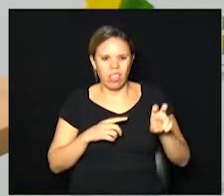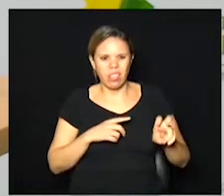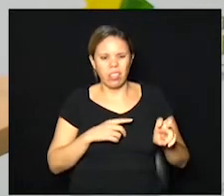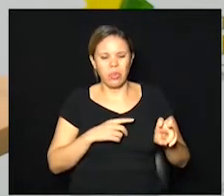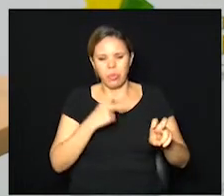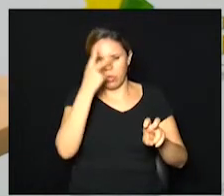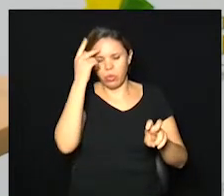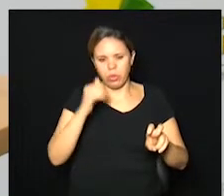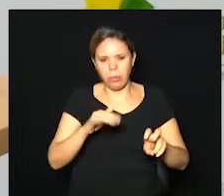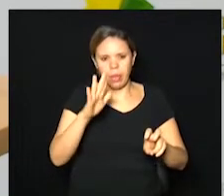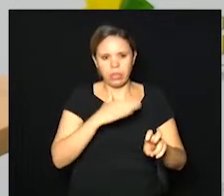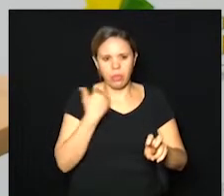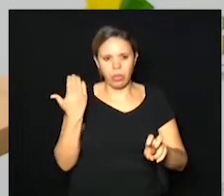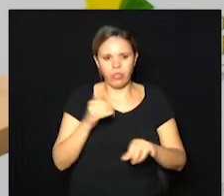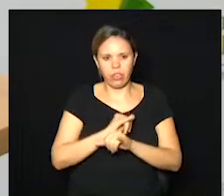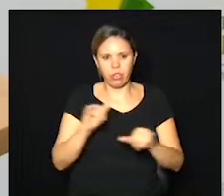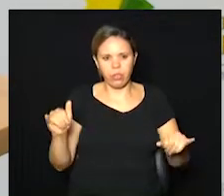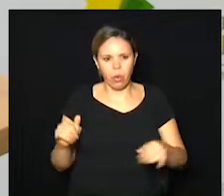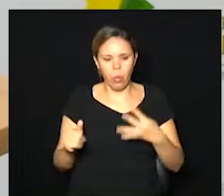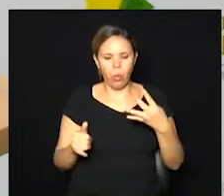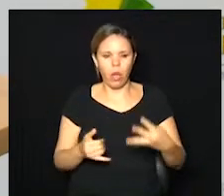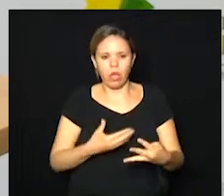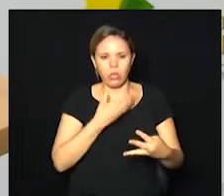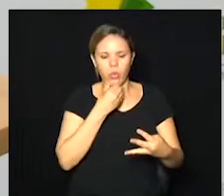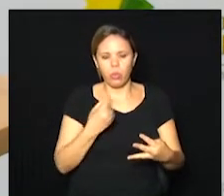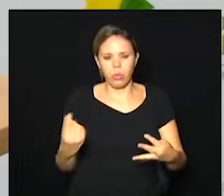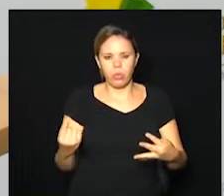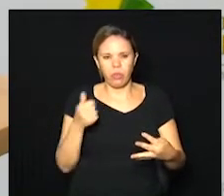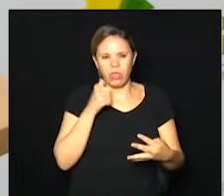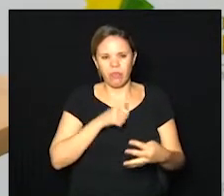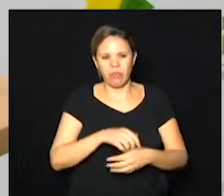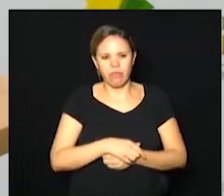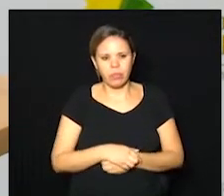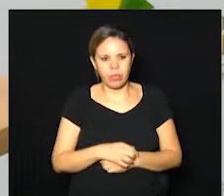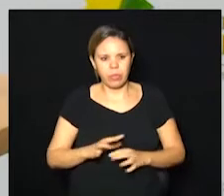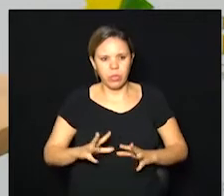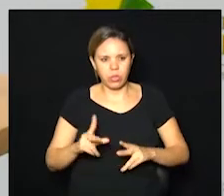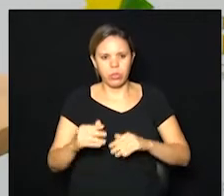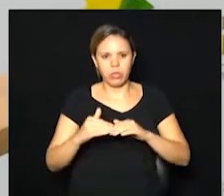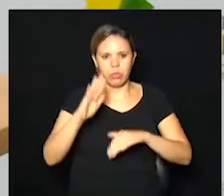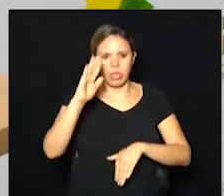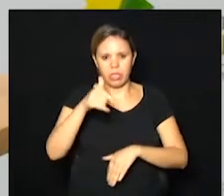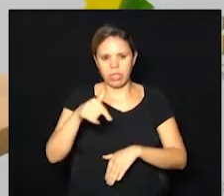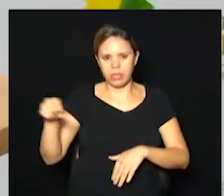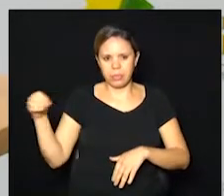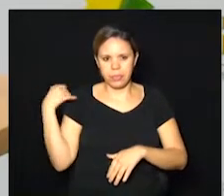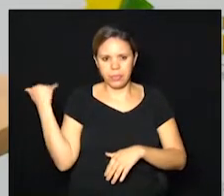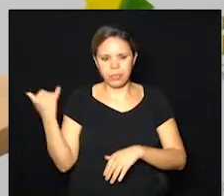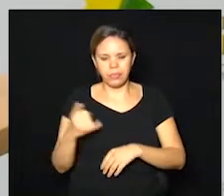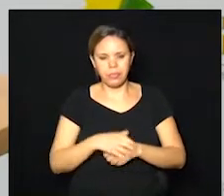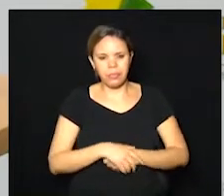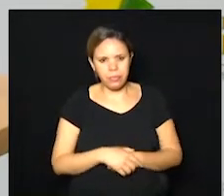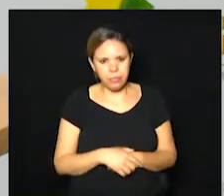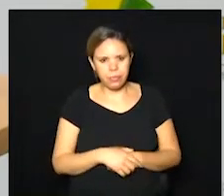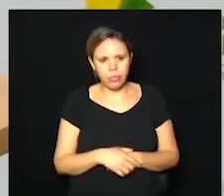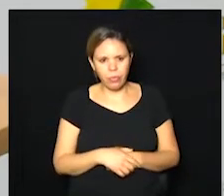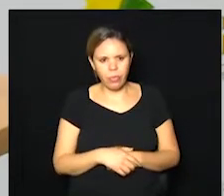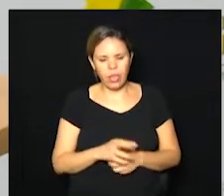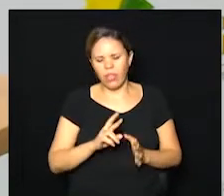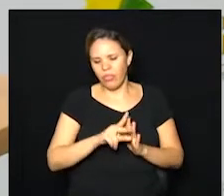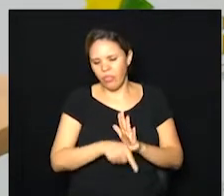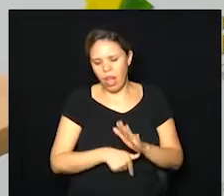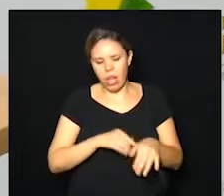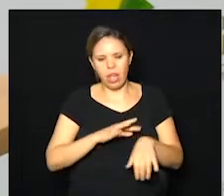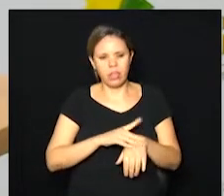a mais, que já foram divulgados, quatro homens e uma mulher, todos acima de 70 anos de idade, com outras